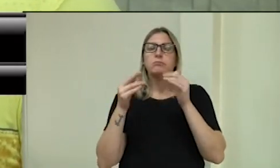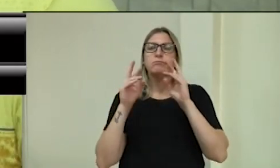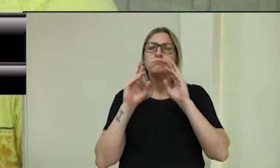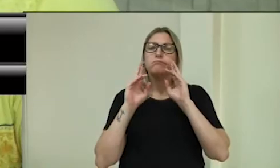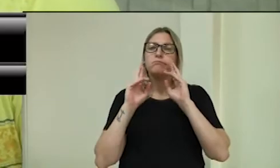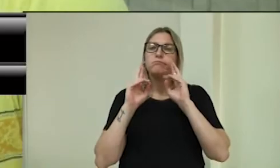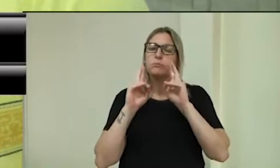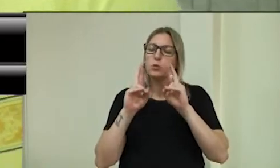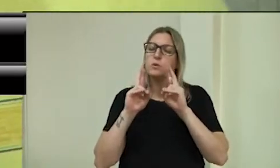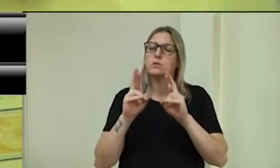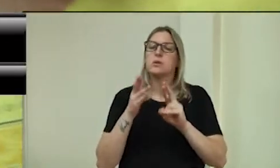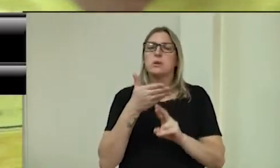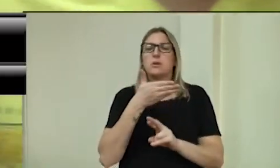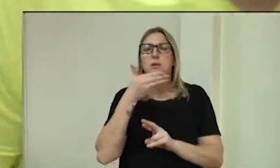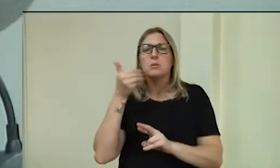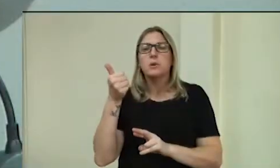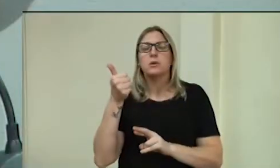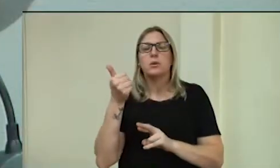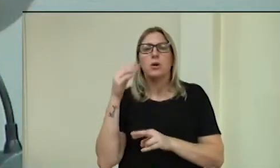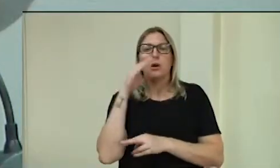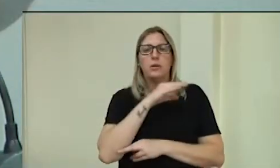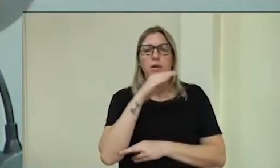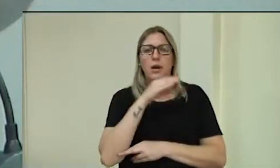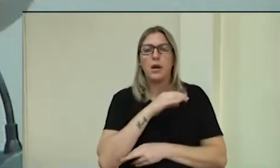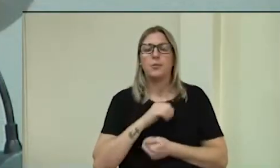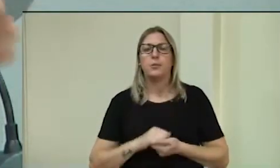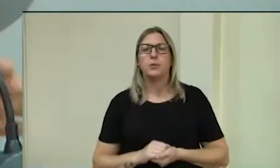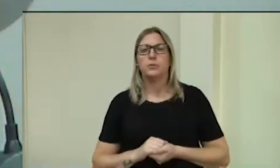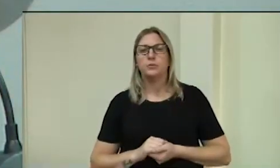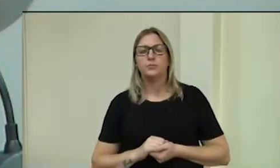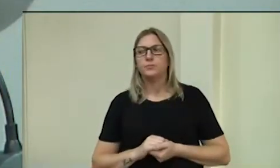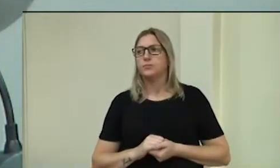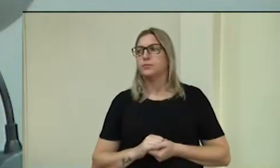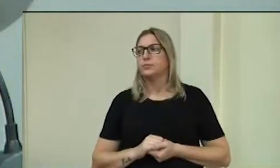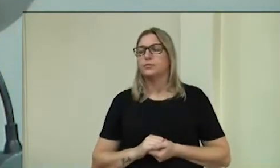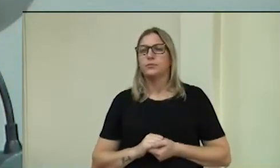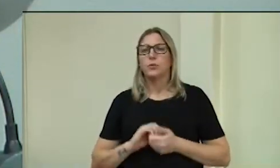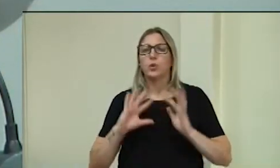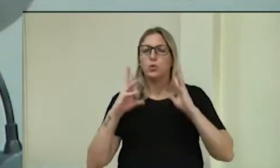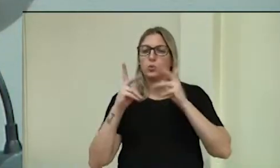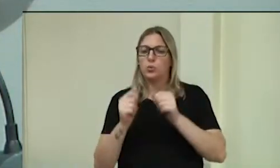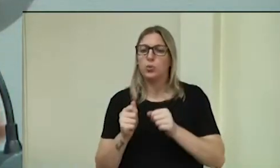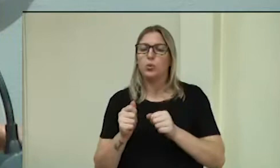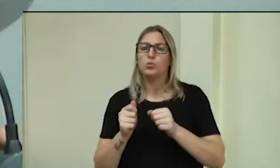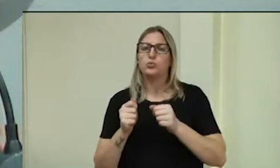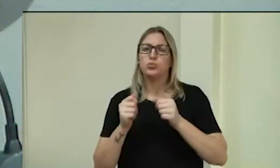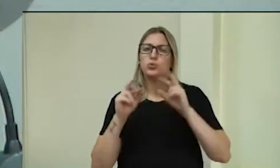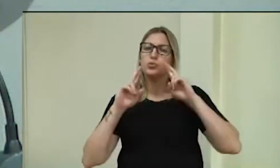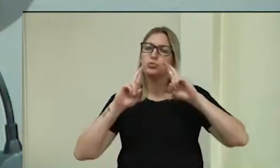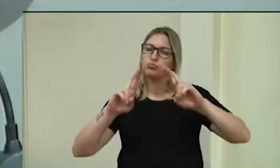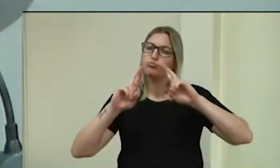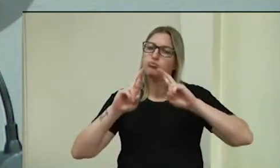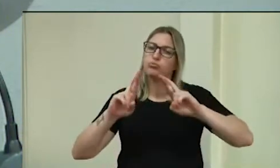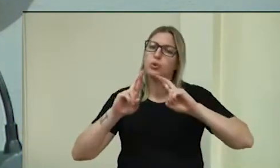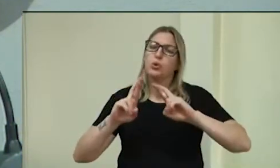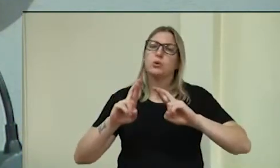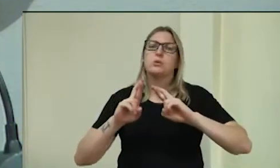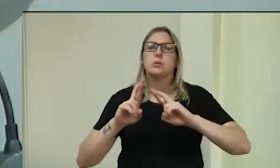Muito obrigado, boa semana a todos. Muito obrigada, é o que estimamos todos nós da Casa Legislativa, vereador.